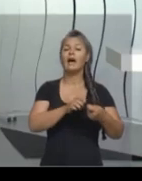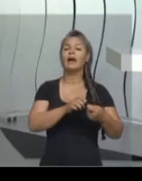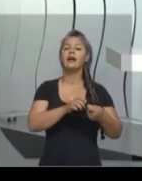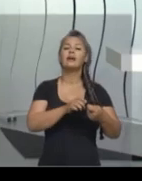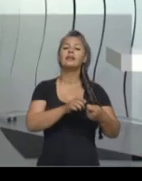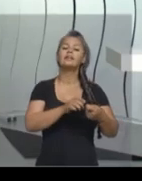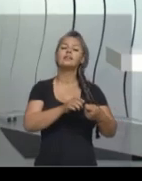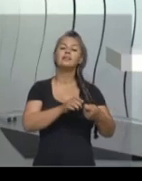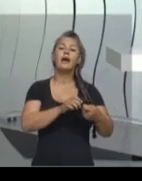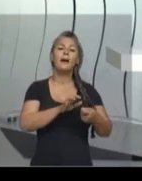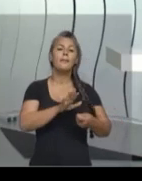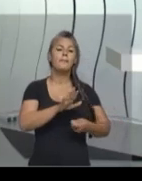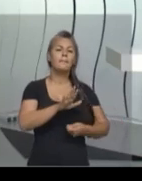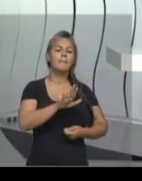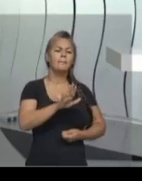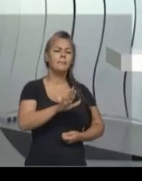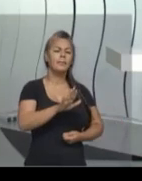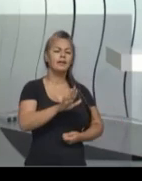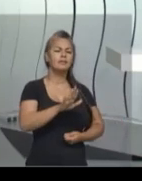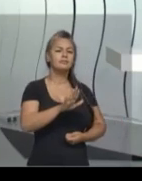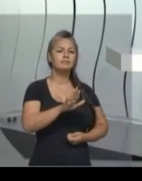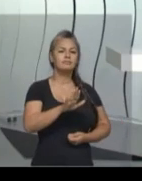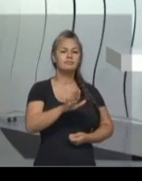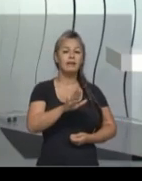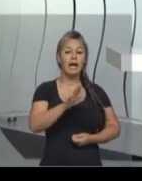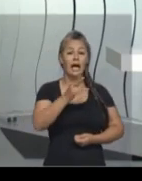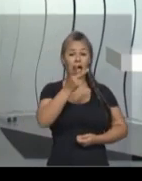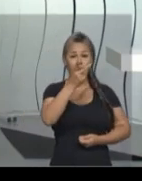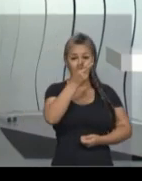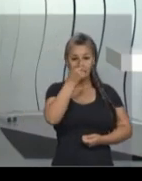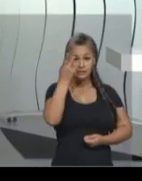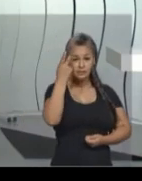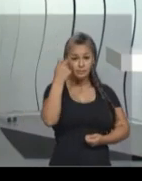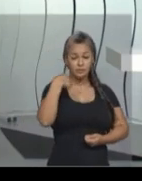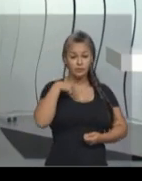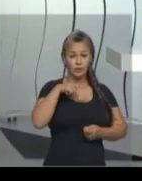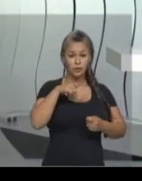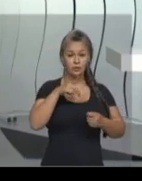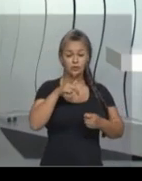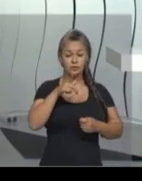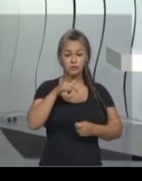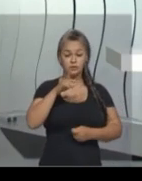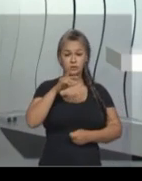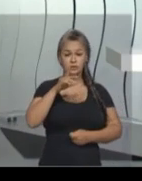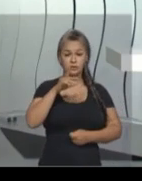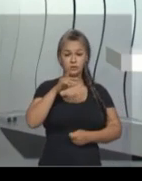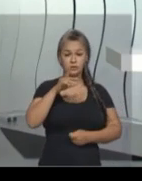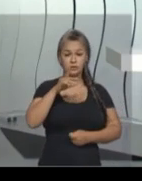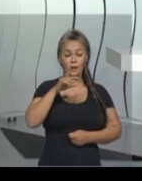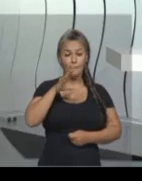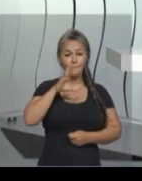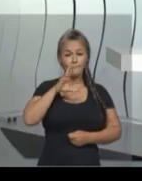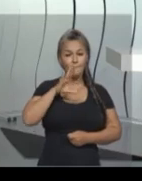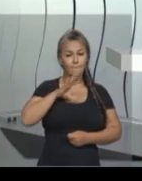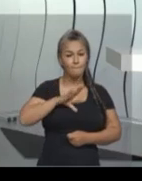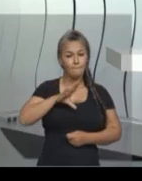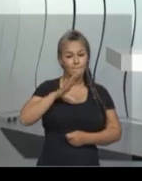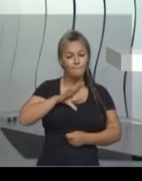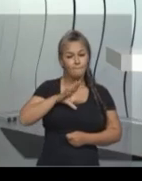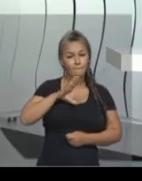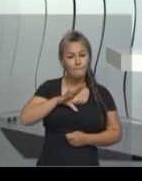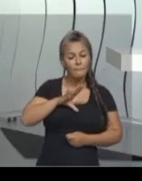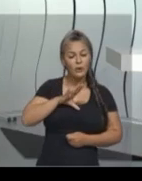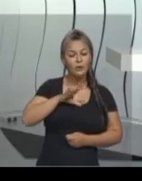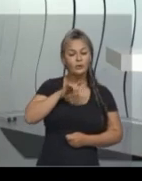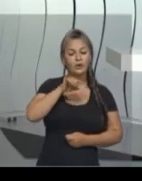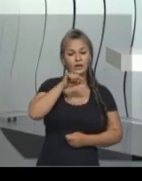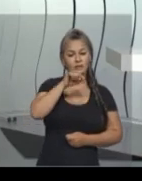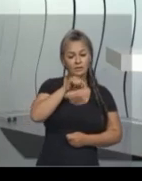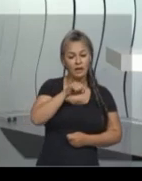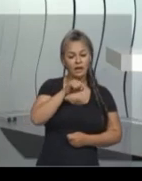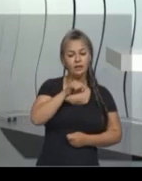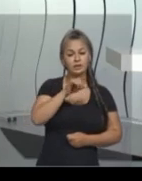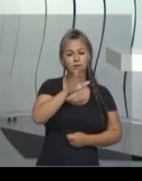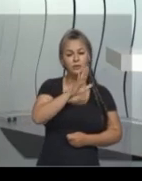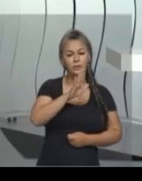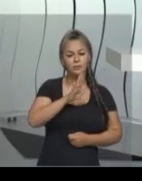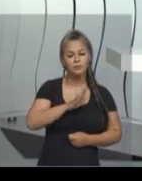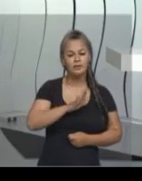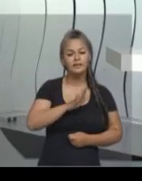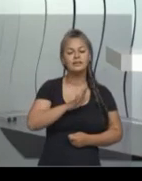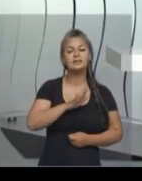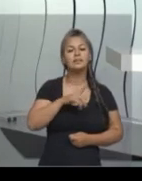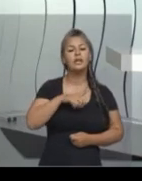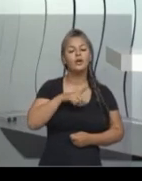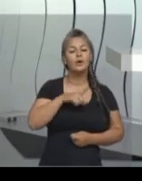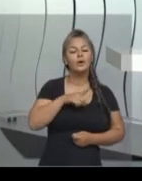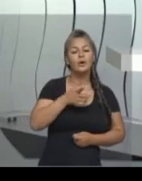que queriam produzir, por causa da concorrência com as mercadorias